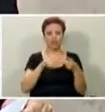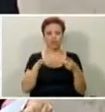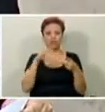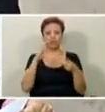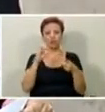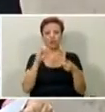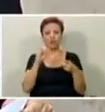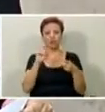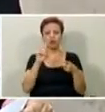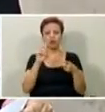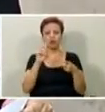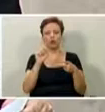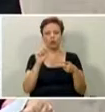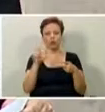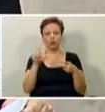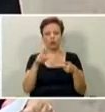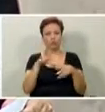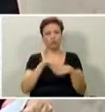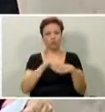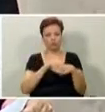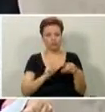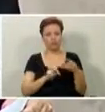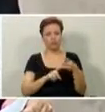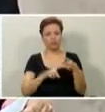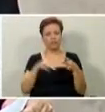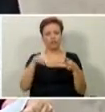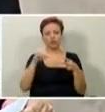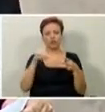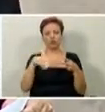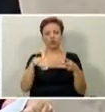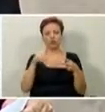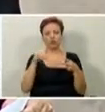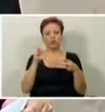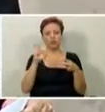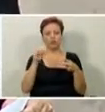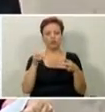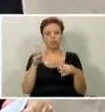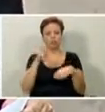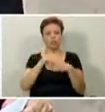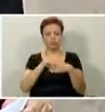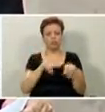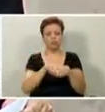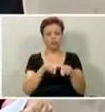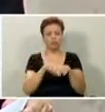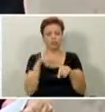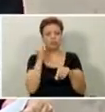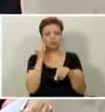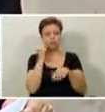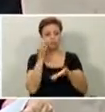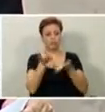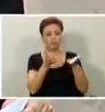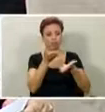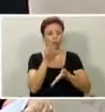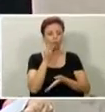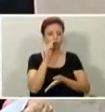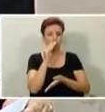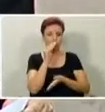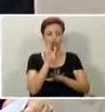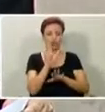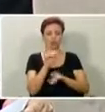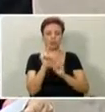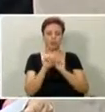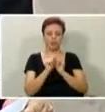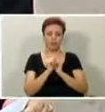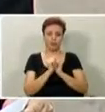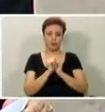também fez uma outra emenda, tentando dar uma viabilidade para os funcionários. Mas o caso é que, sim, se vende as ações